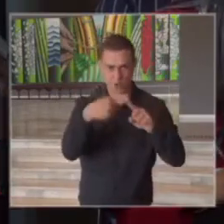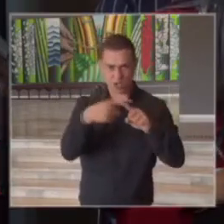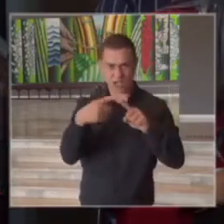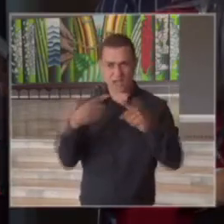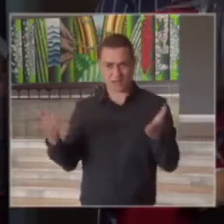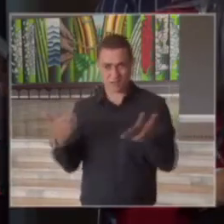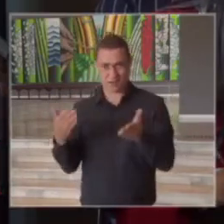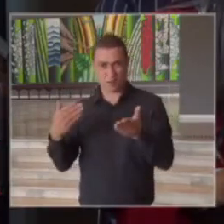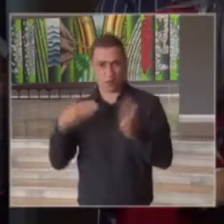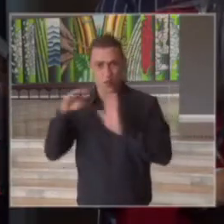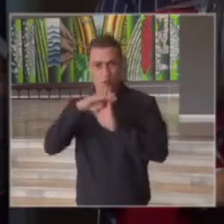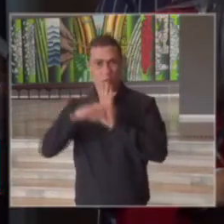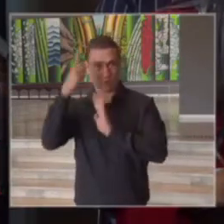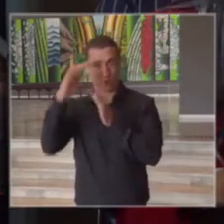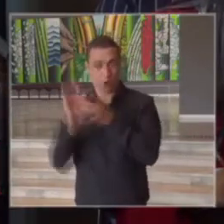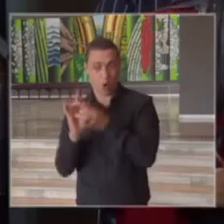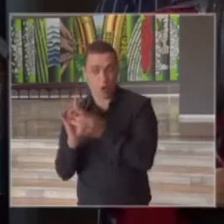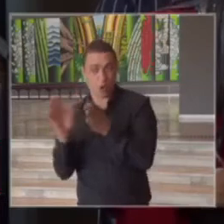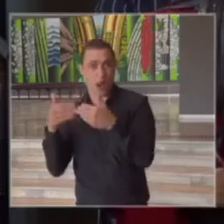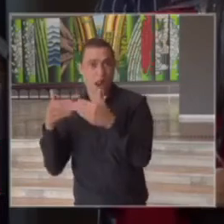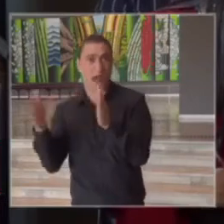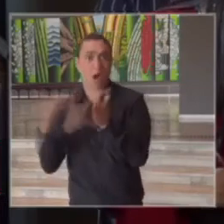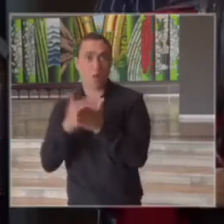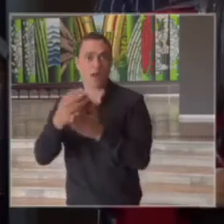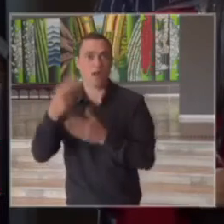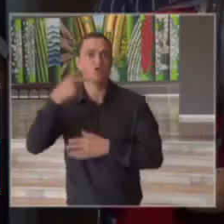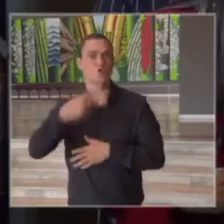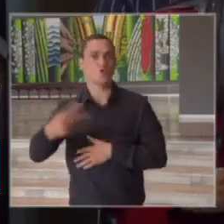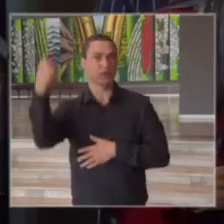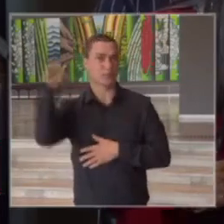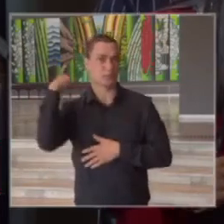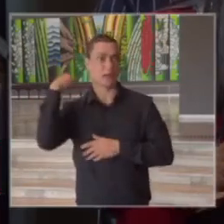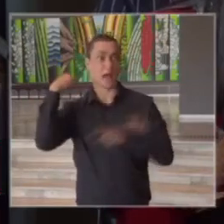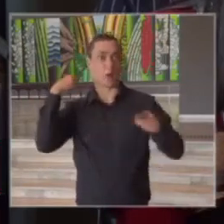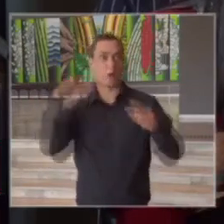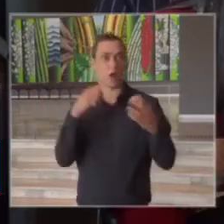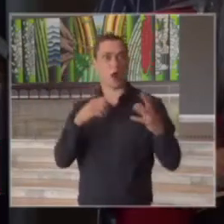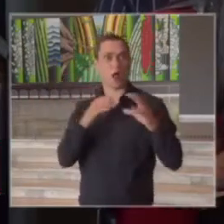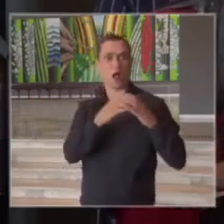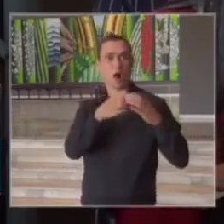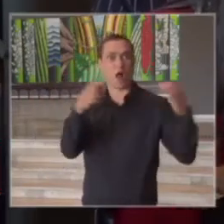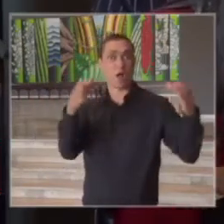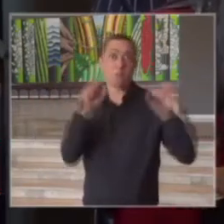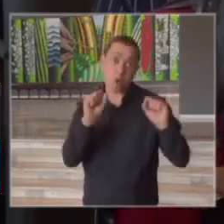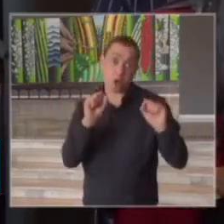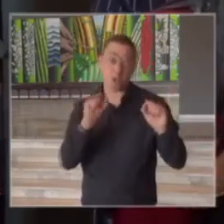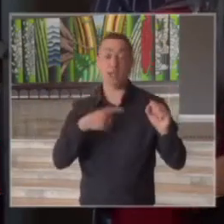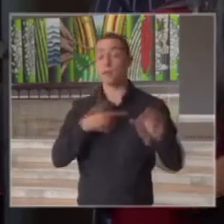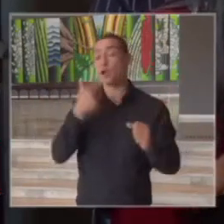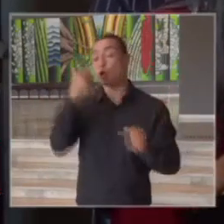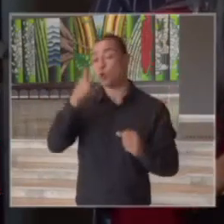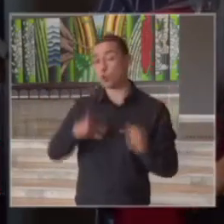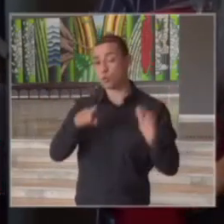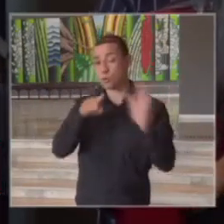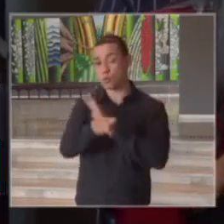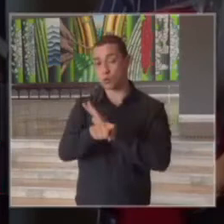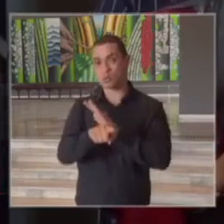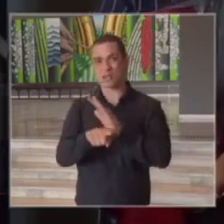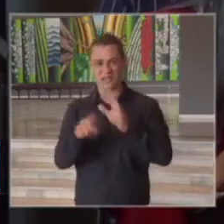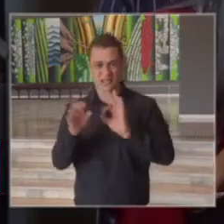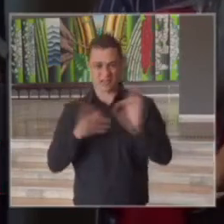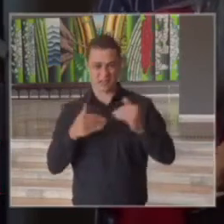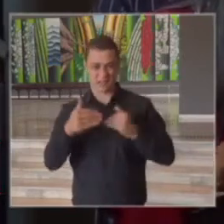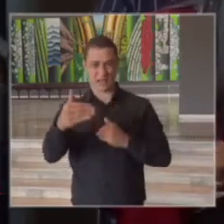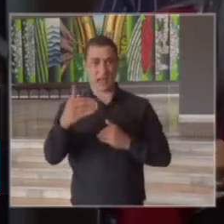o início do plano São Paulo de duas a três semanas atrás e uma continuação ainda nas projeções